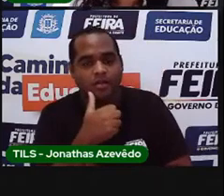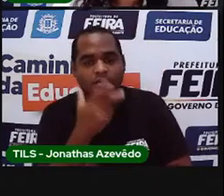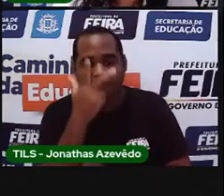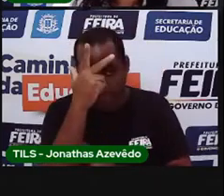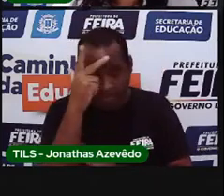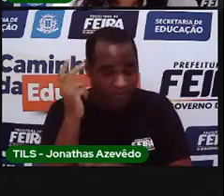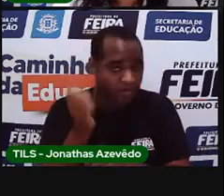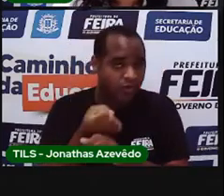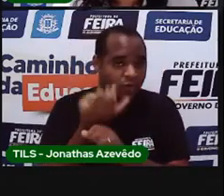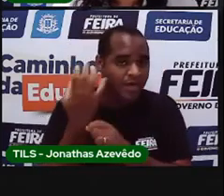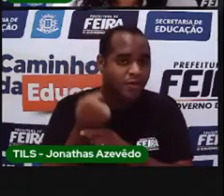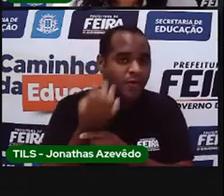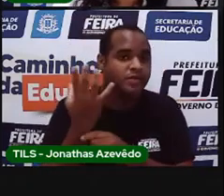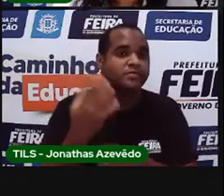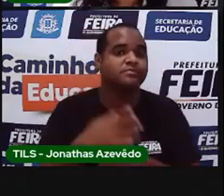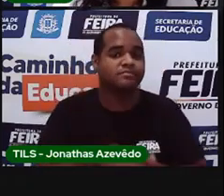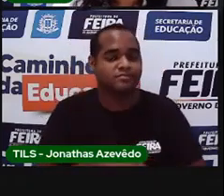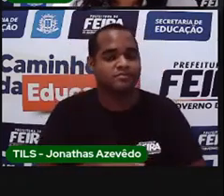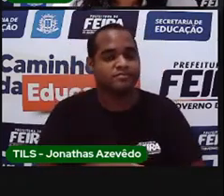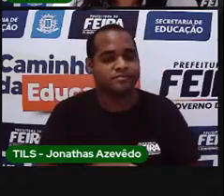nós temos na fila?